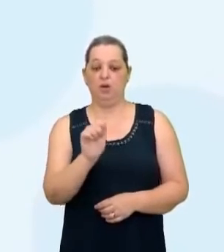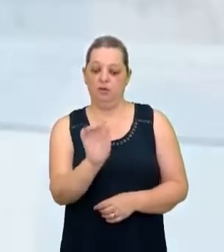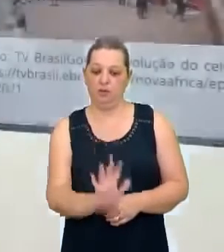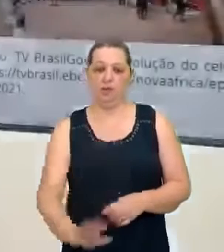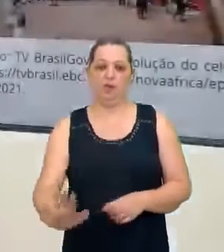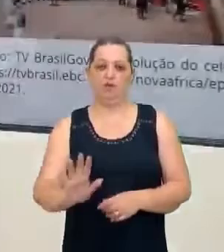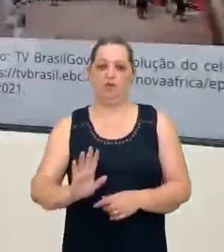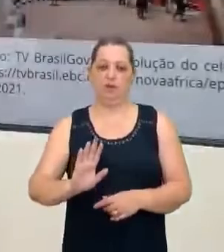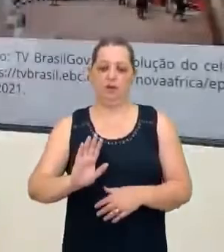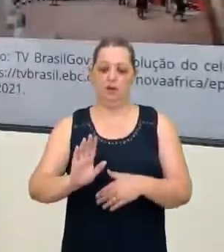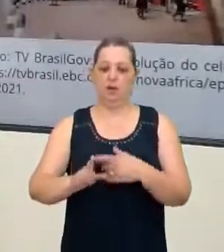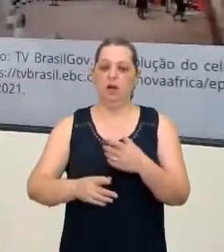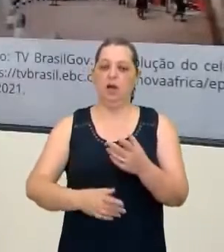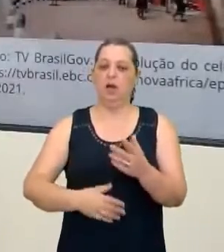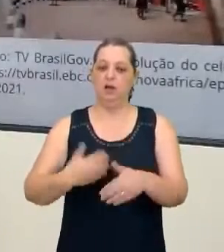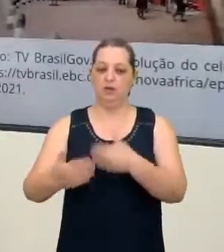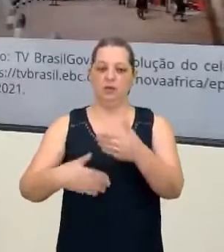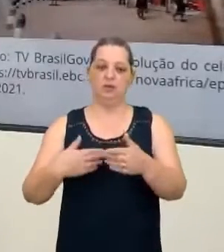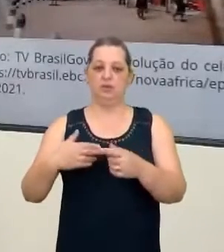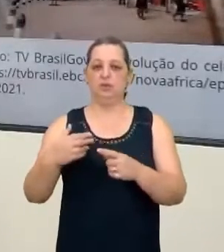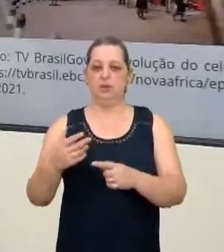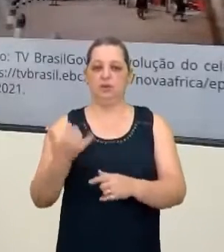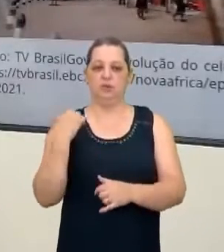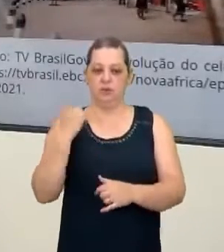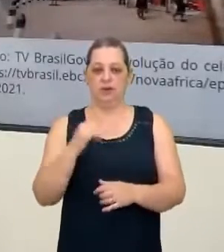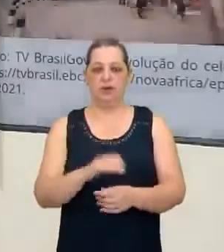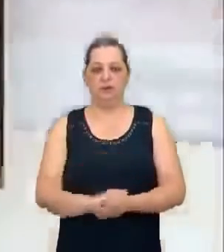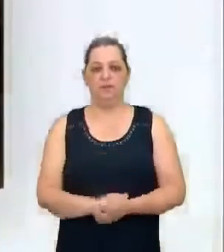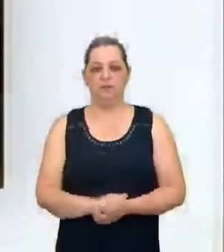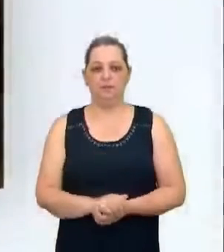do Celular. E daqui a pouco nós retornamos, tá certo?